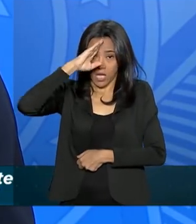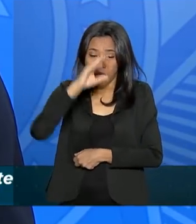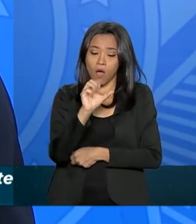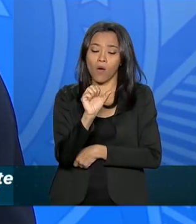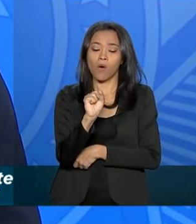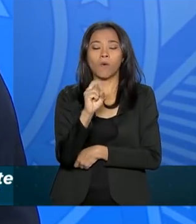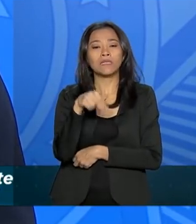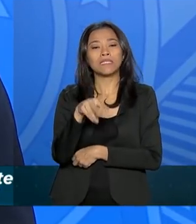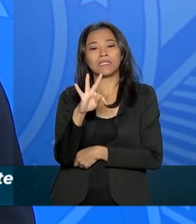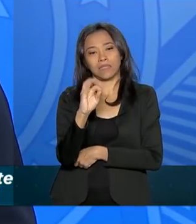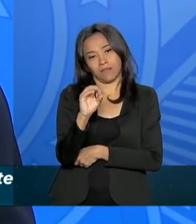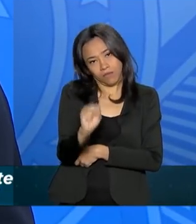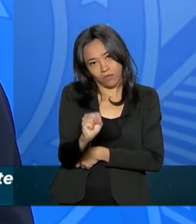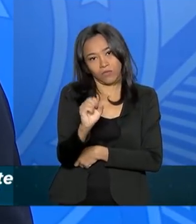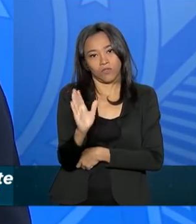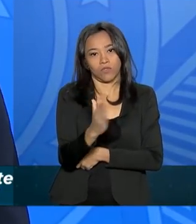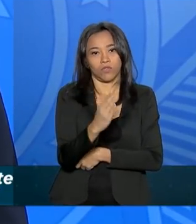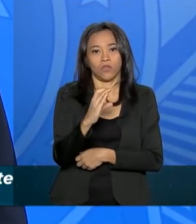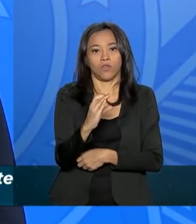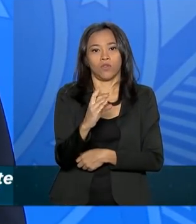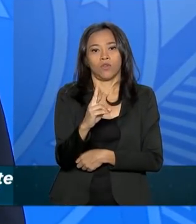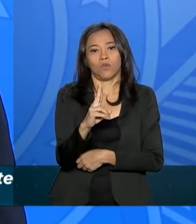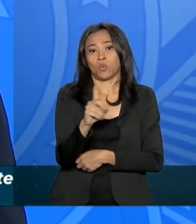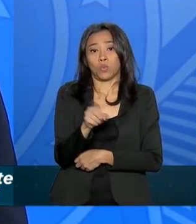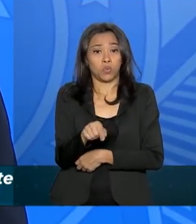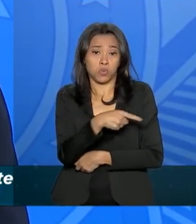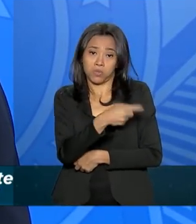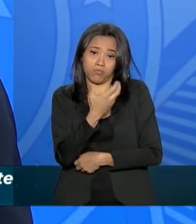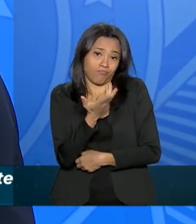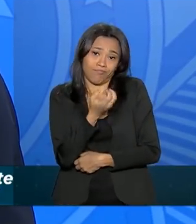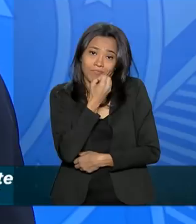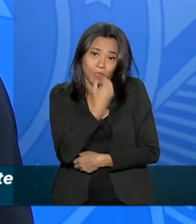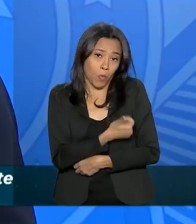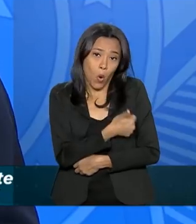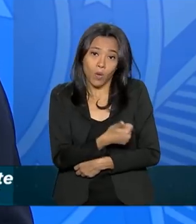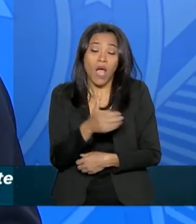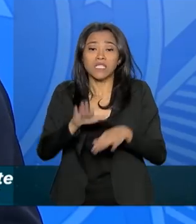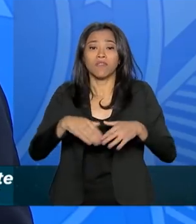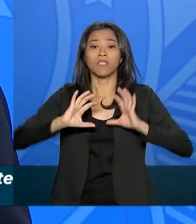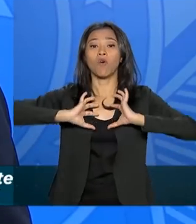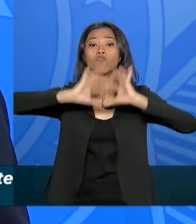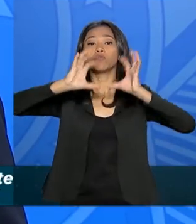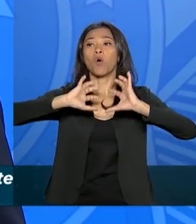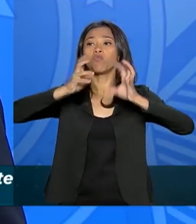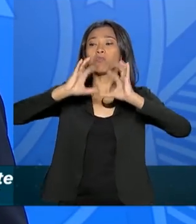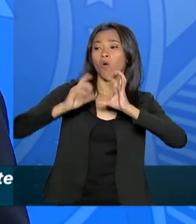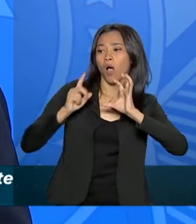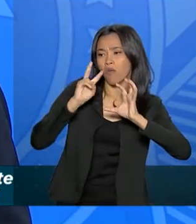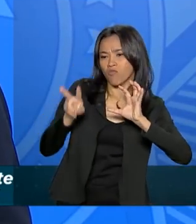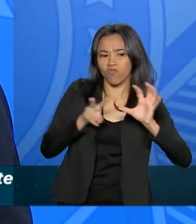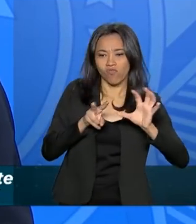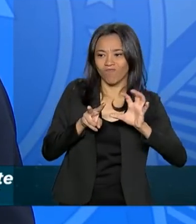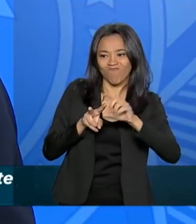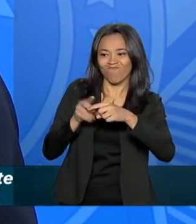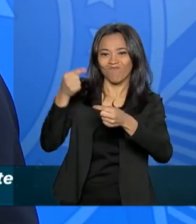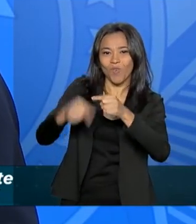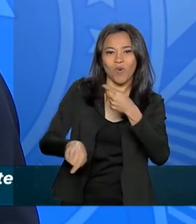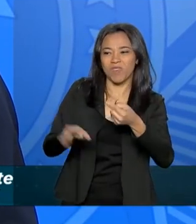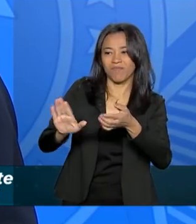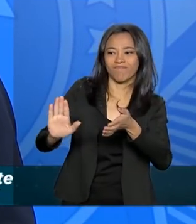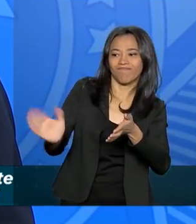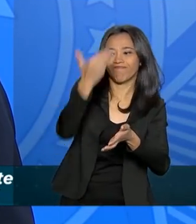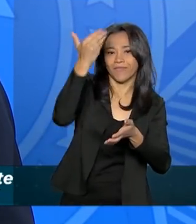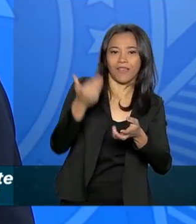Às vezes a gente vê um excelente jogador de vôlei, né? Se bota para jogar basquete, não dá certo. Talvez minha falha tenha sido por aí. É uma pessoa